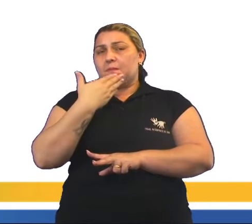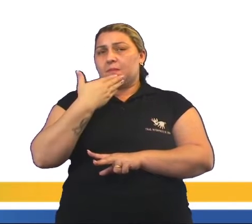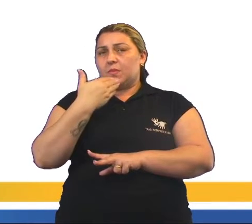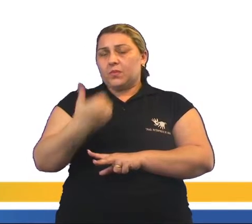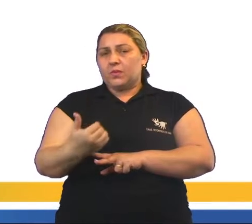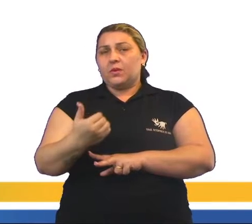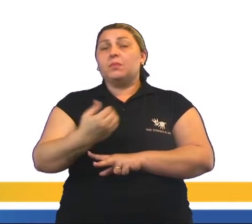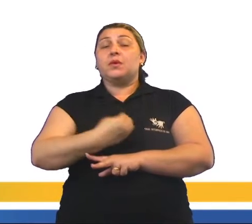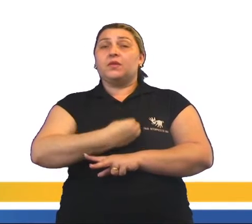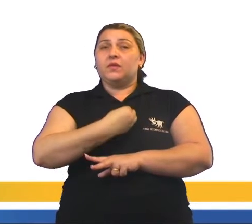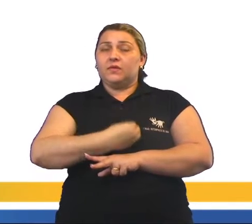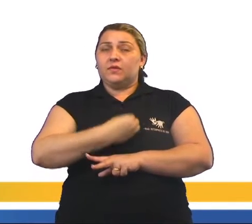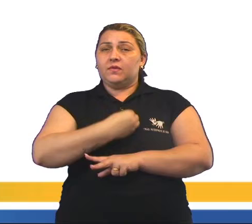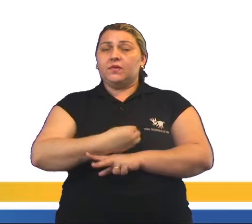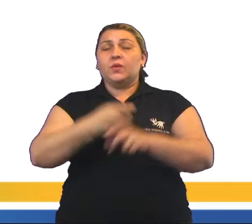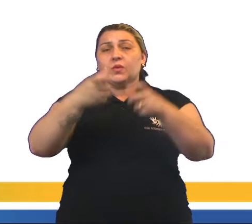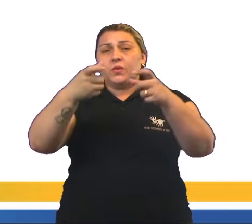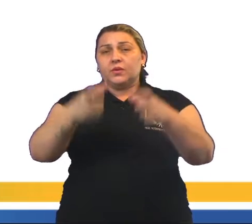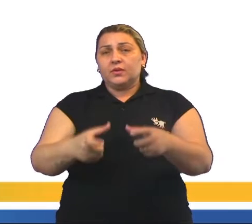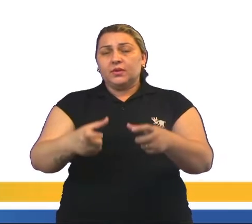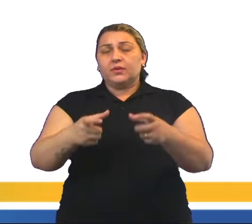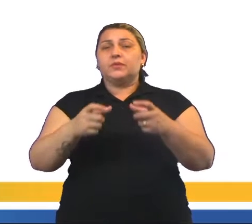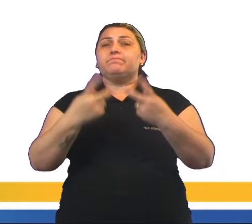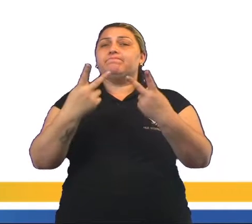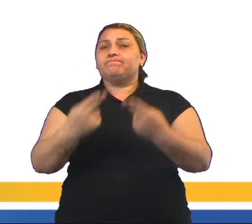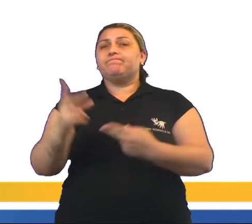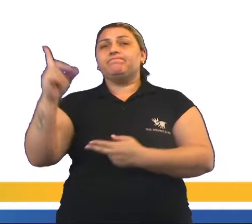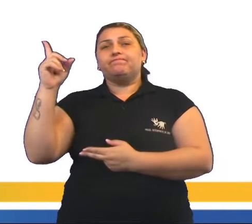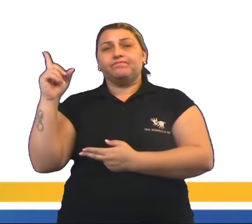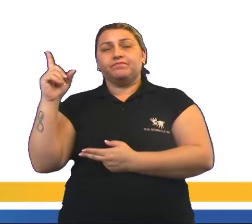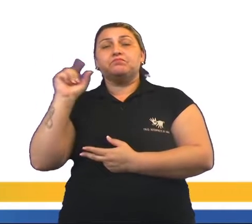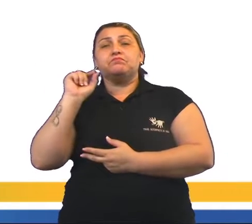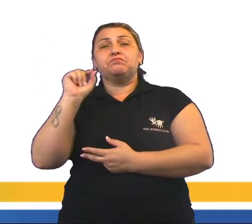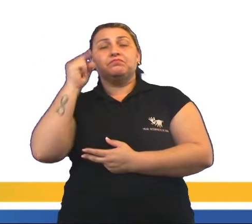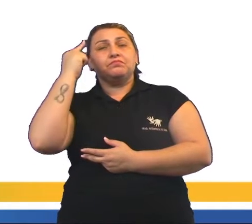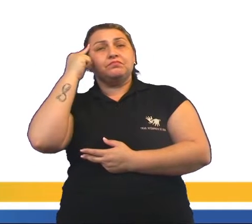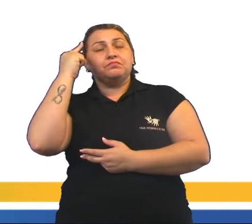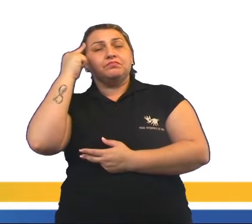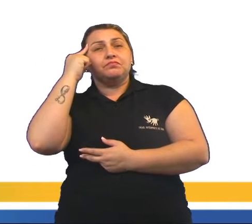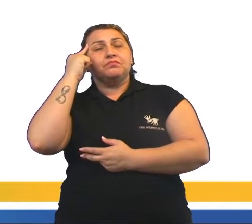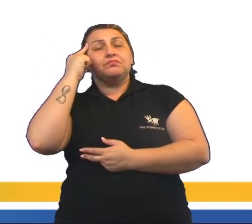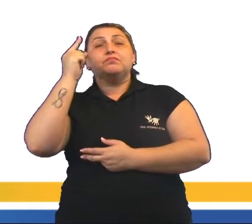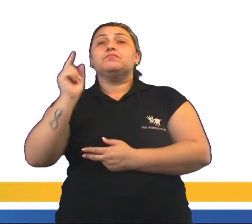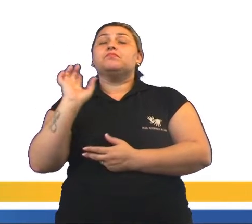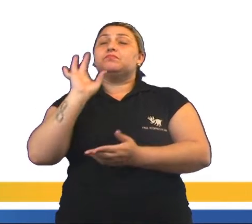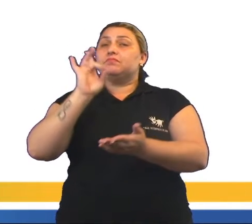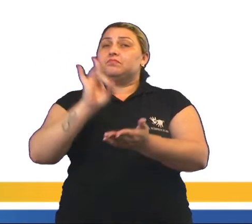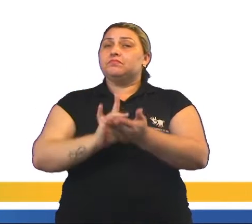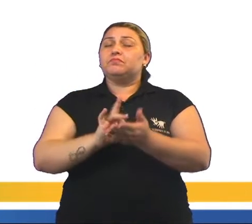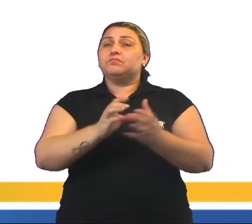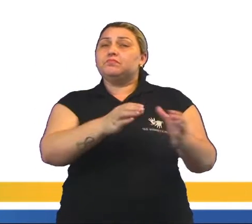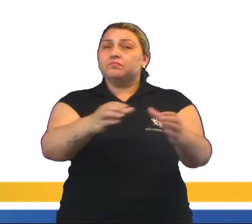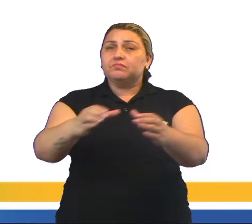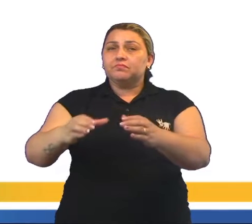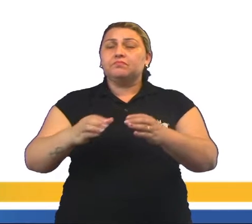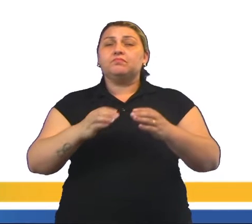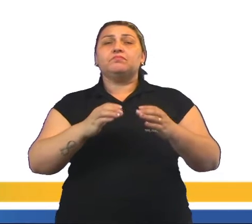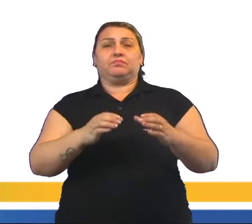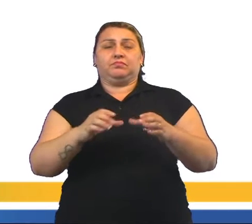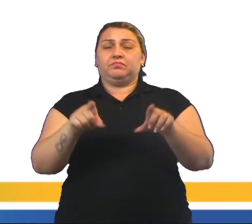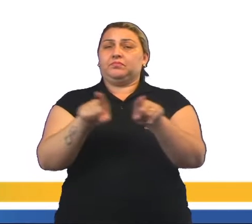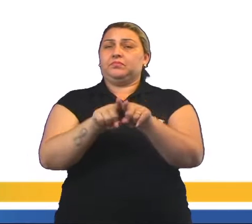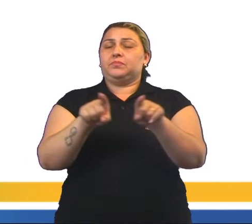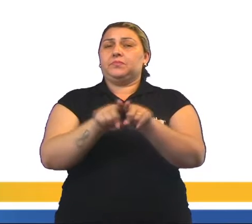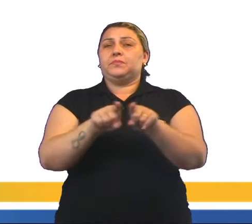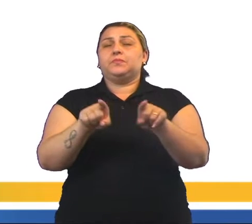para se viver em um lugar desse. O que acaba refletindo a realidade de vários bairros, a